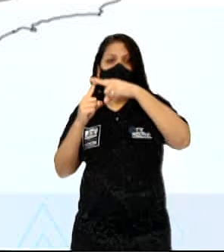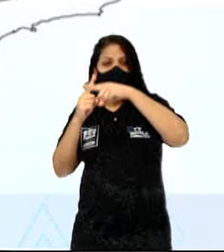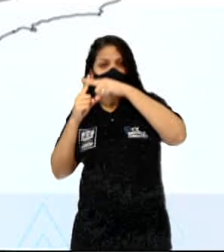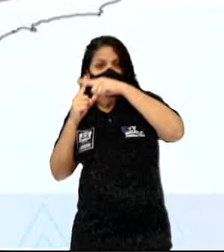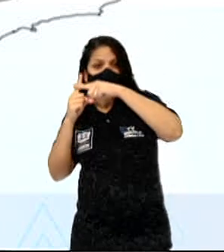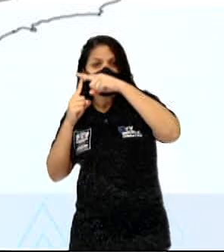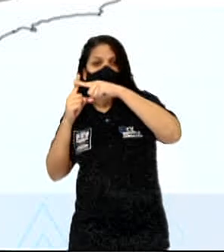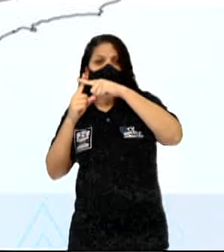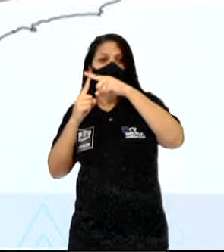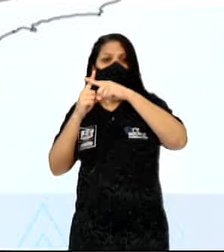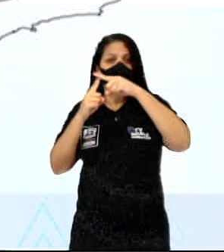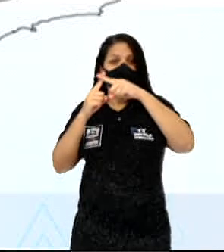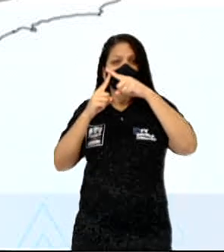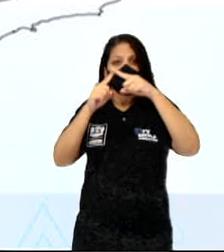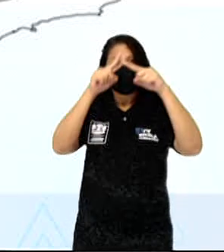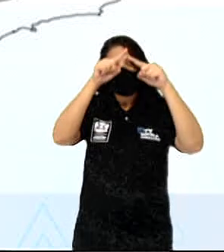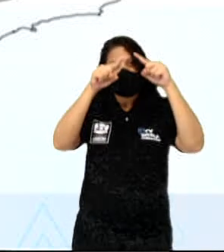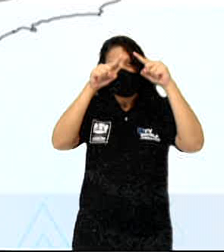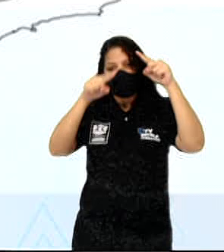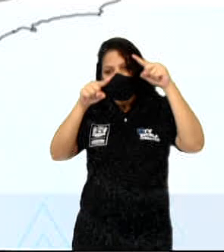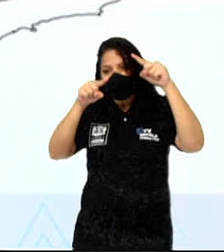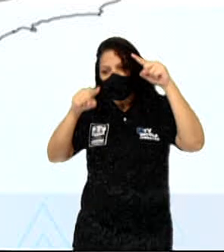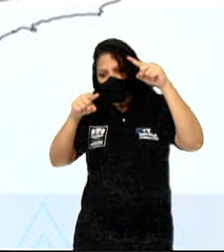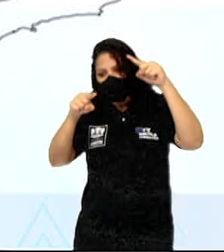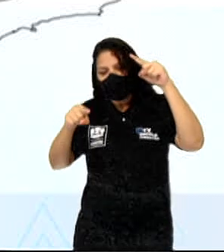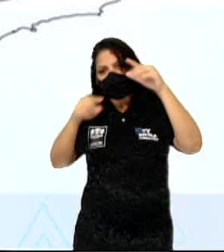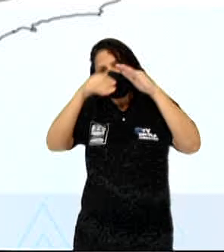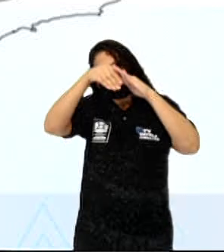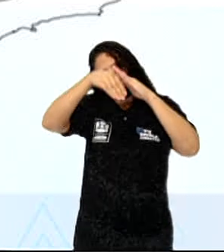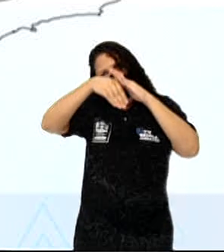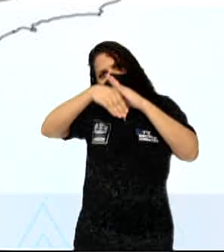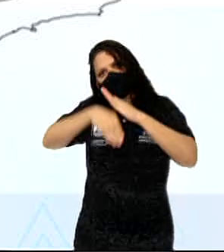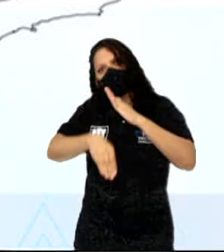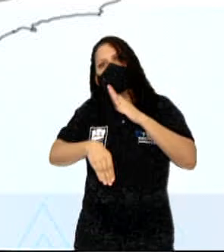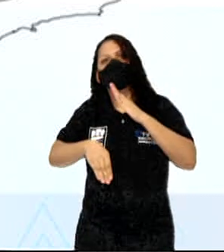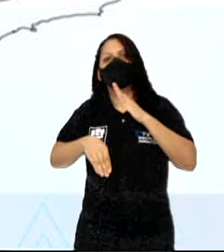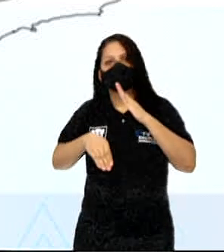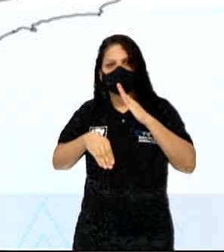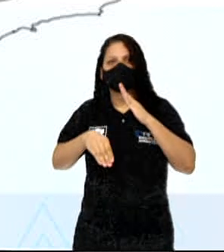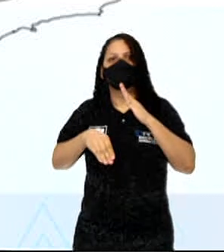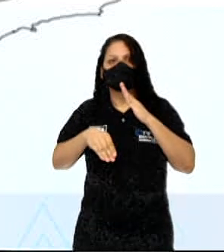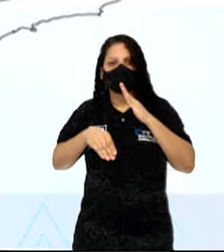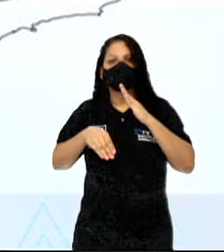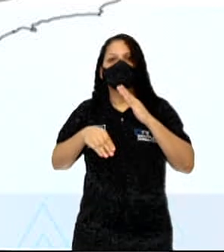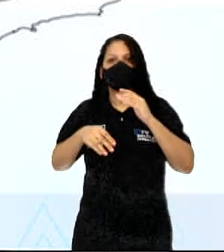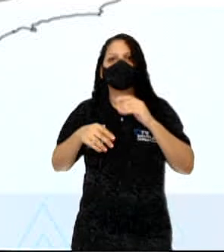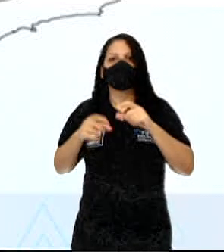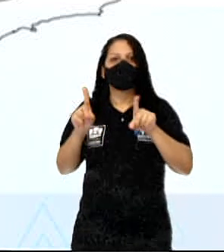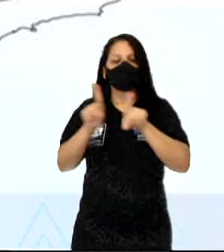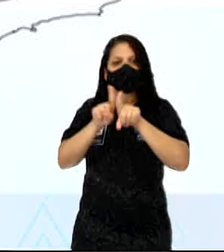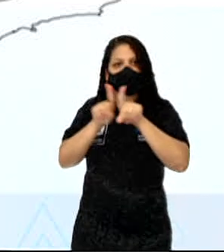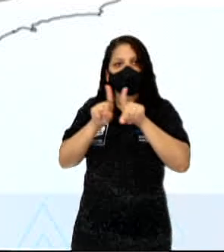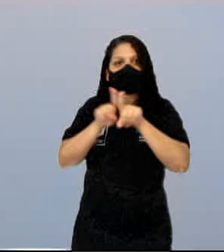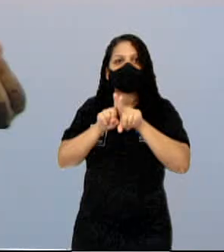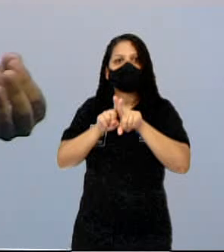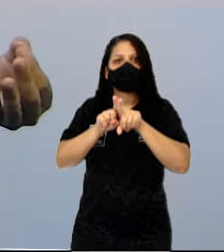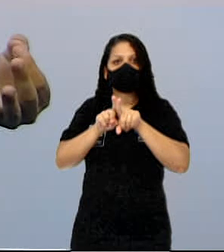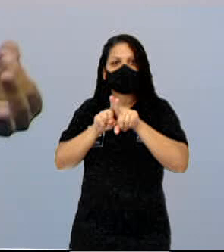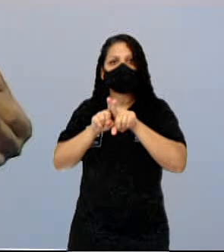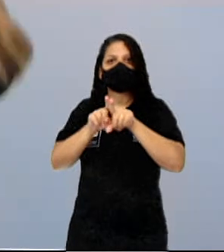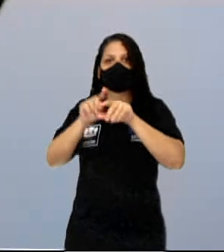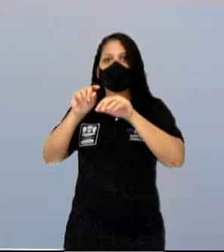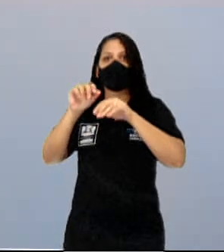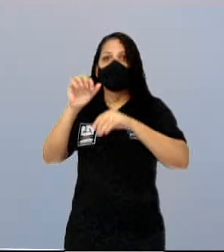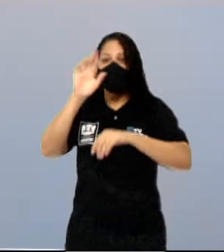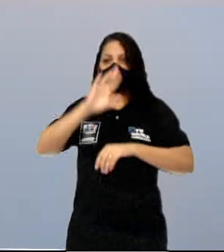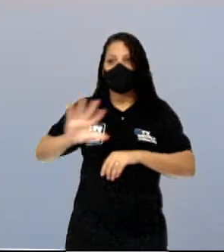baixa ali para 13, 12, 10 graus. Inclusive, em alguns lugares da região sul, chega a nevar. Como assim,